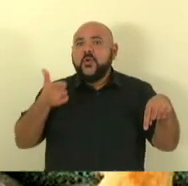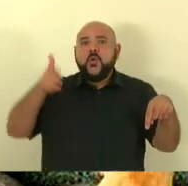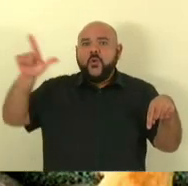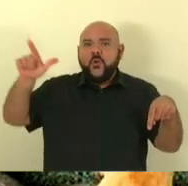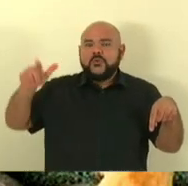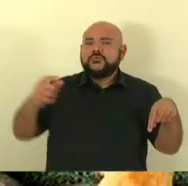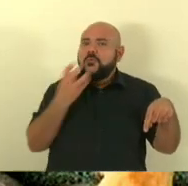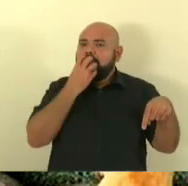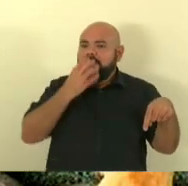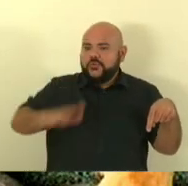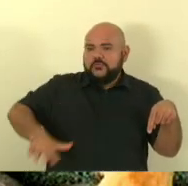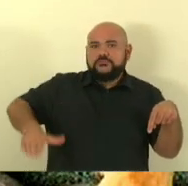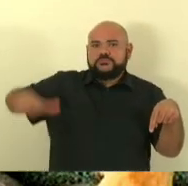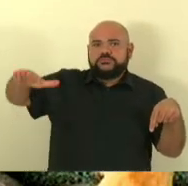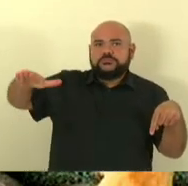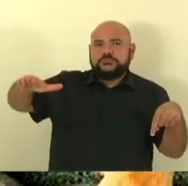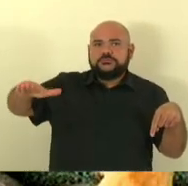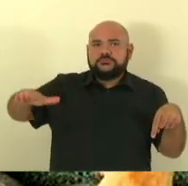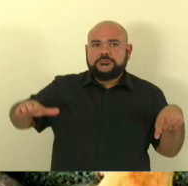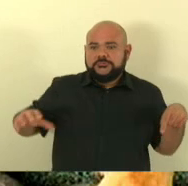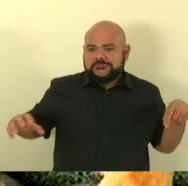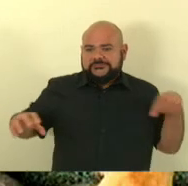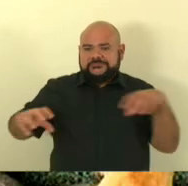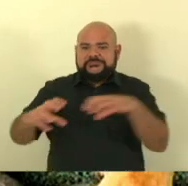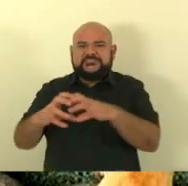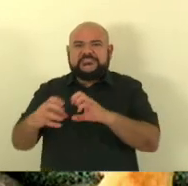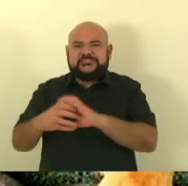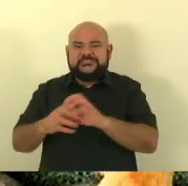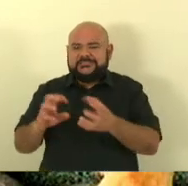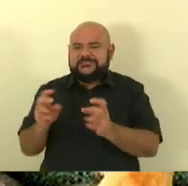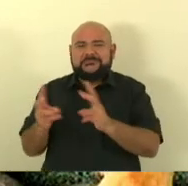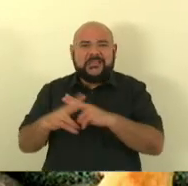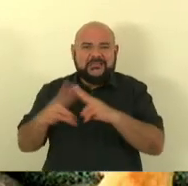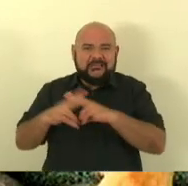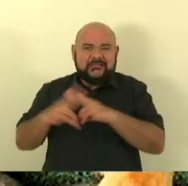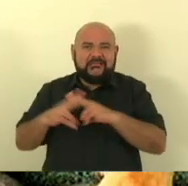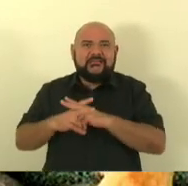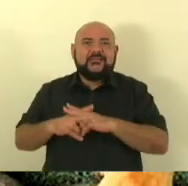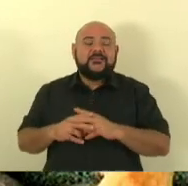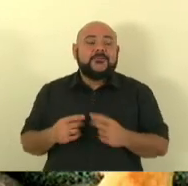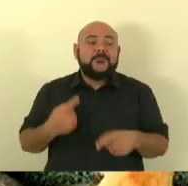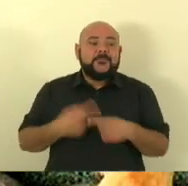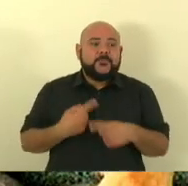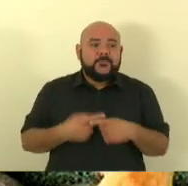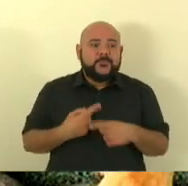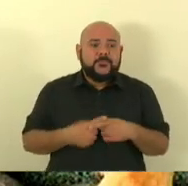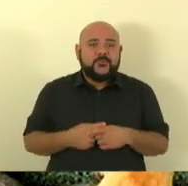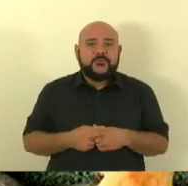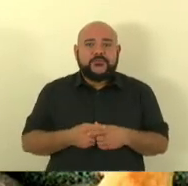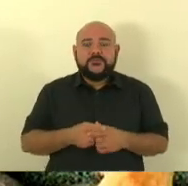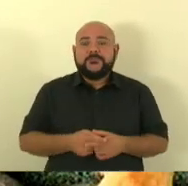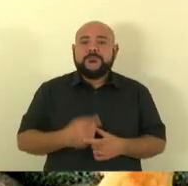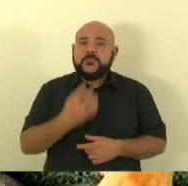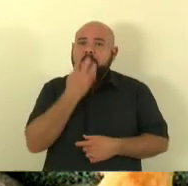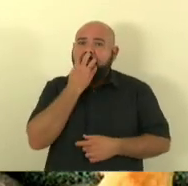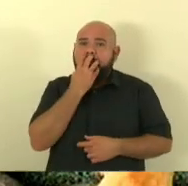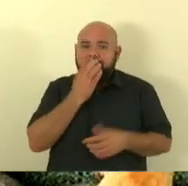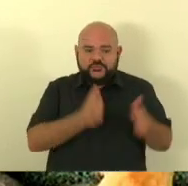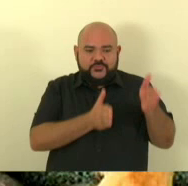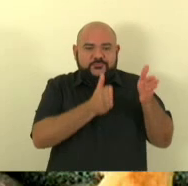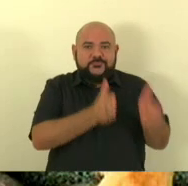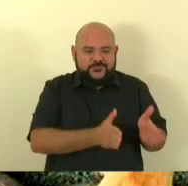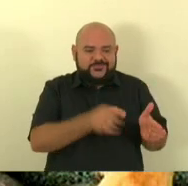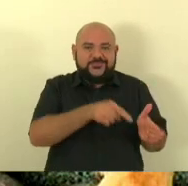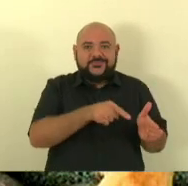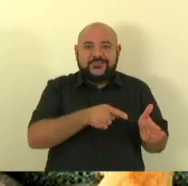tutor do cachorro da raça Hot Valley porque o cachorro ele avançou para cima das crianças numa questão extintiva